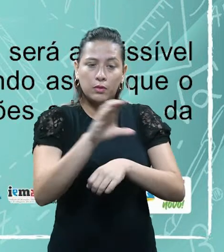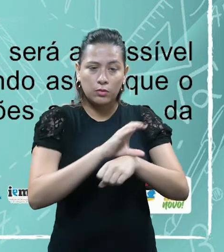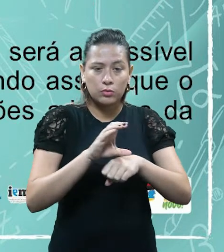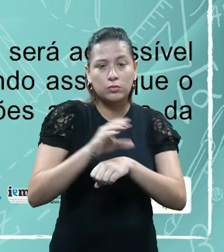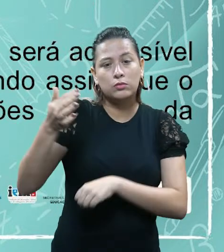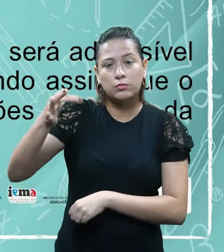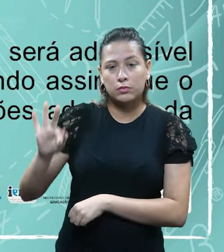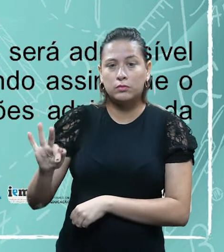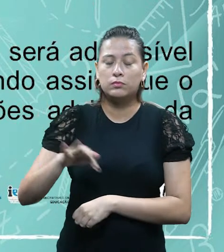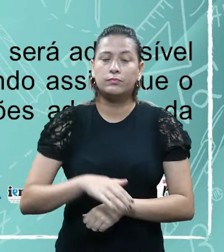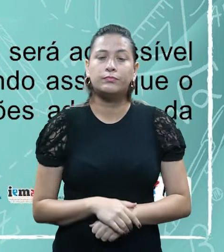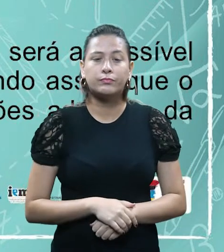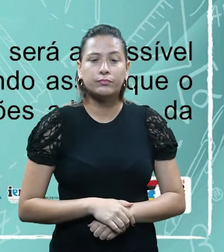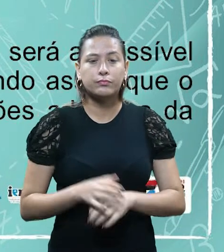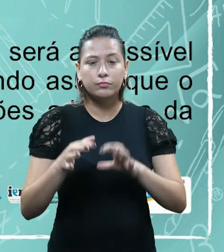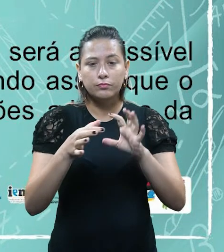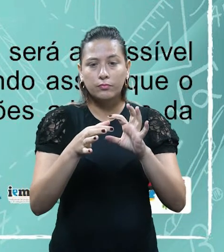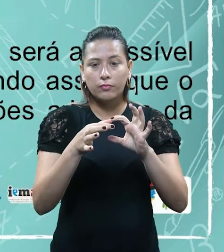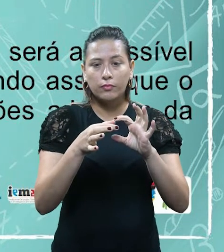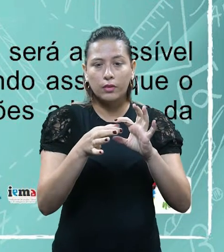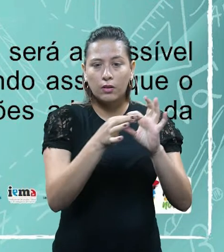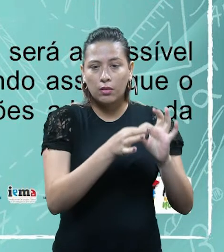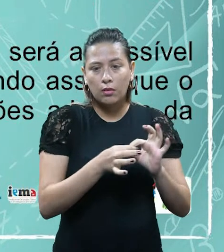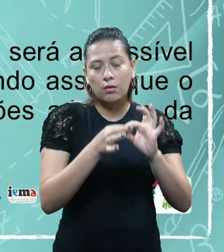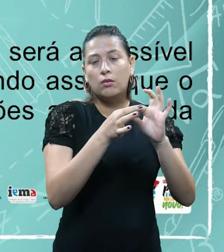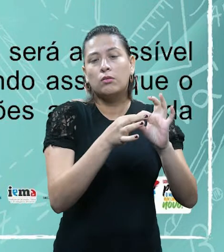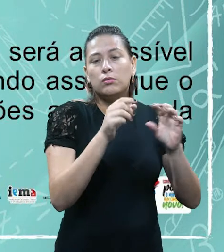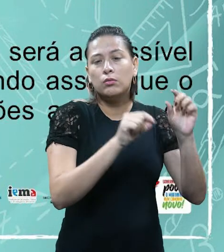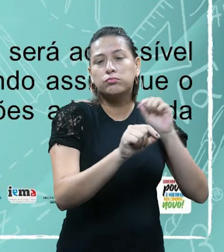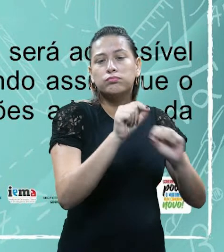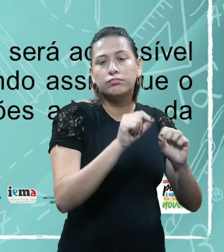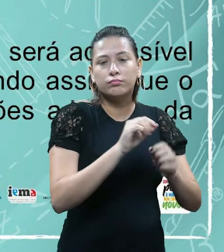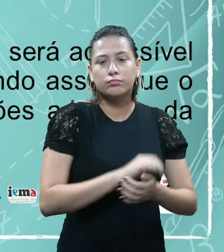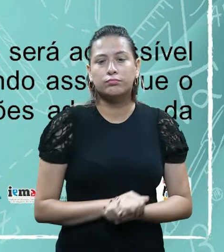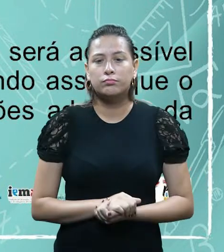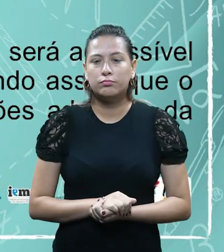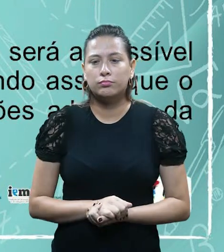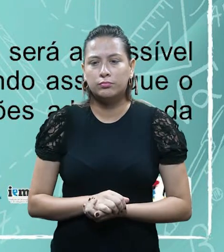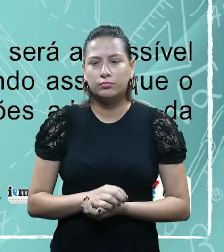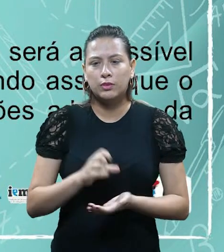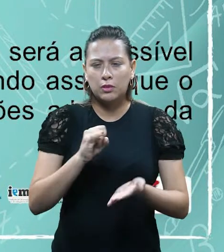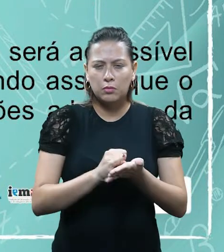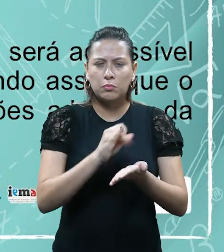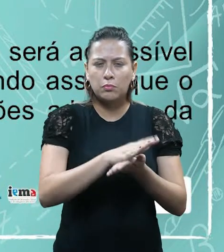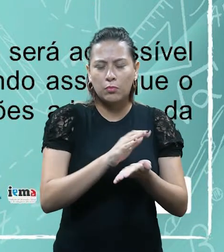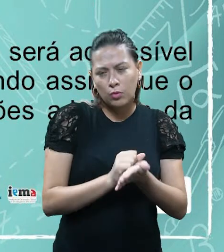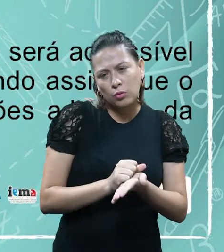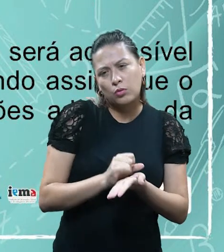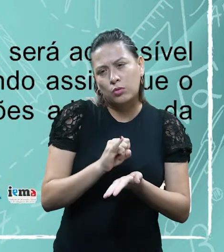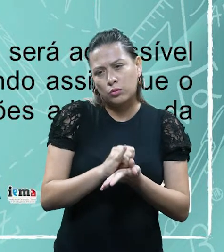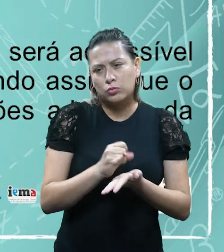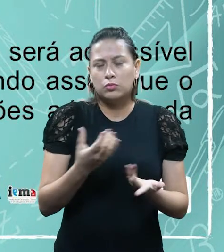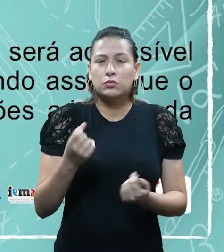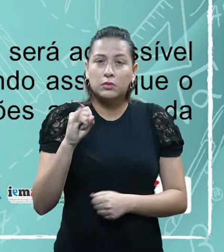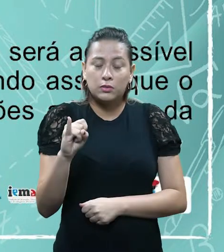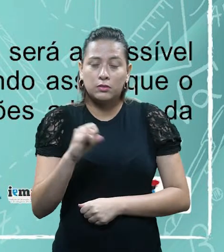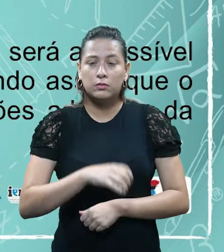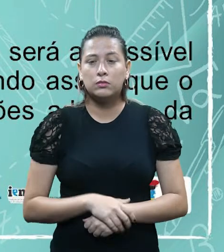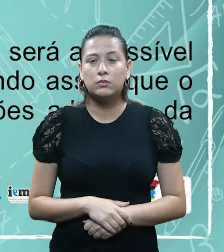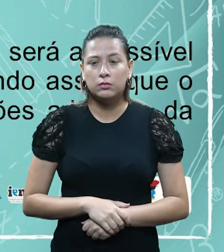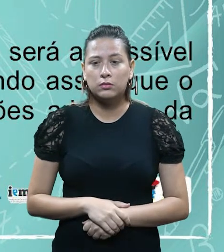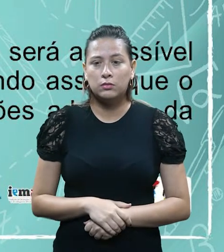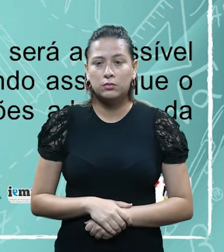dá competência para a União instituir imposto sobre importação de produtos, essas coisas. Bom, é um fato